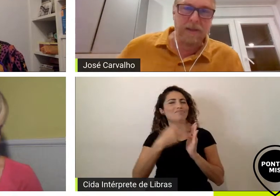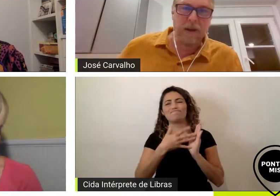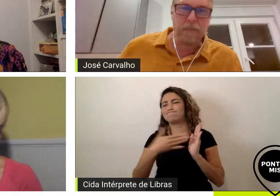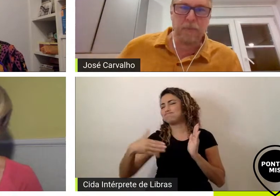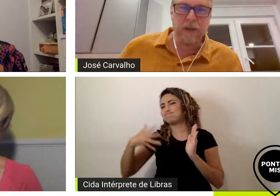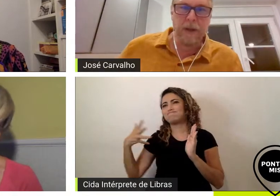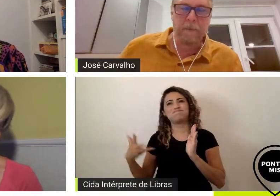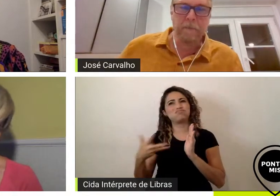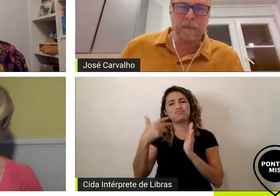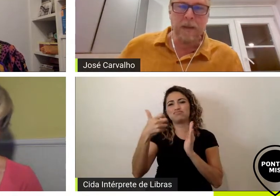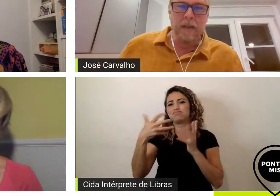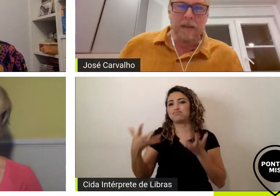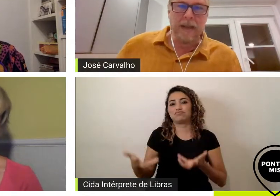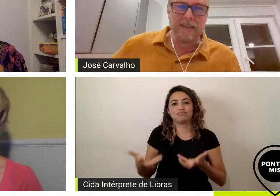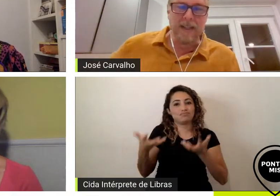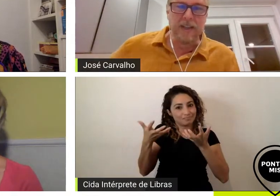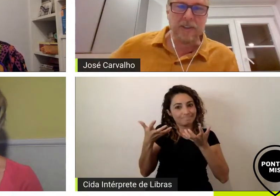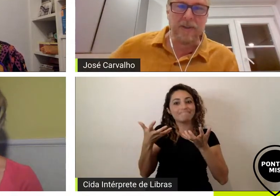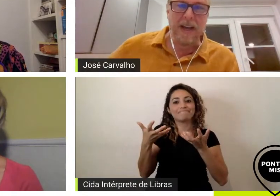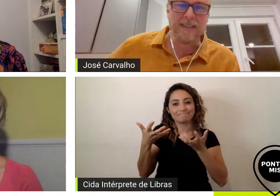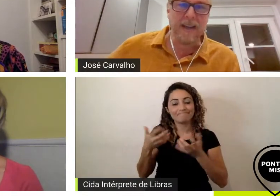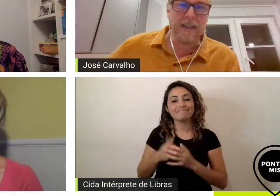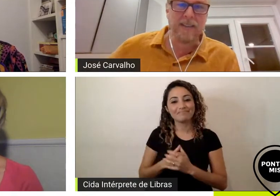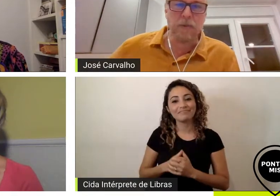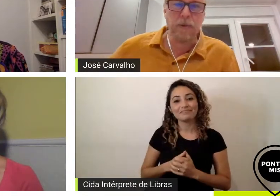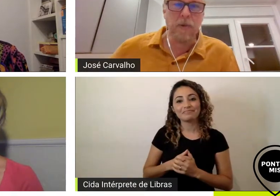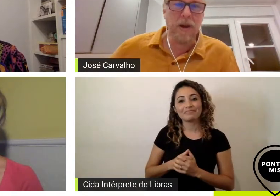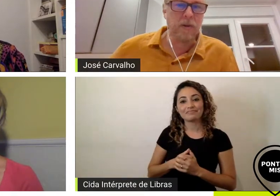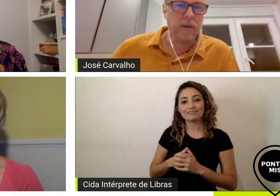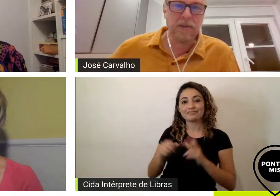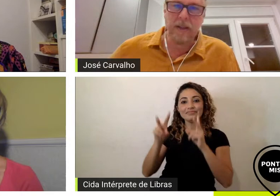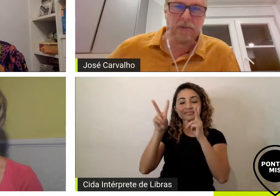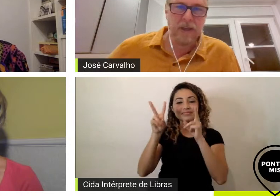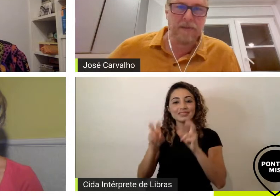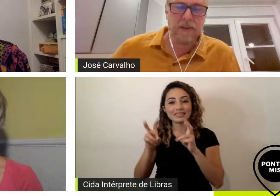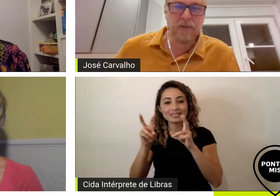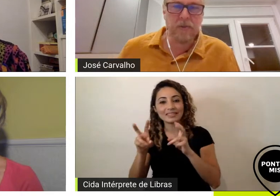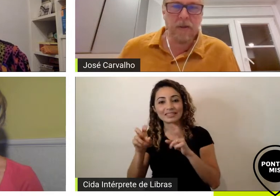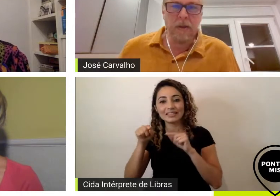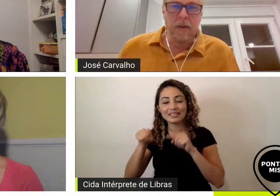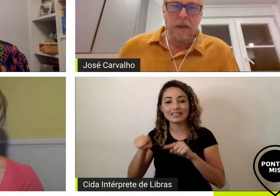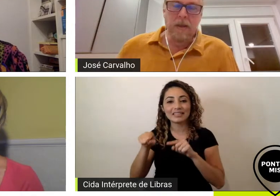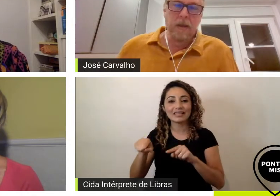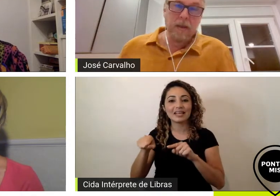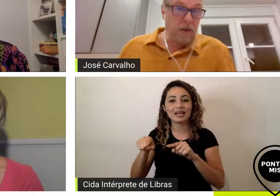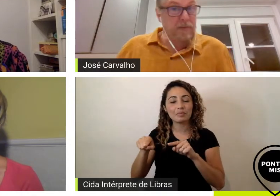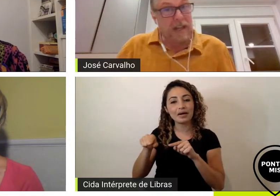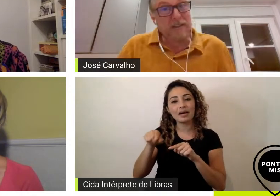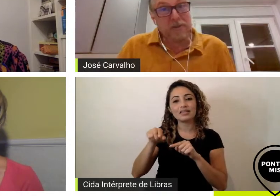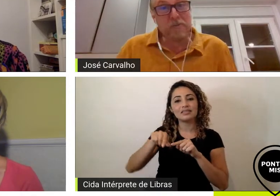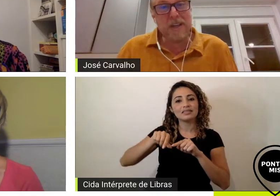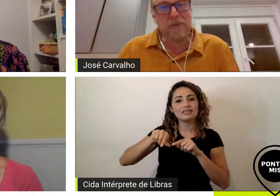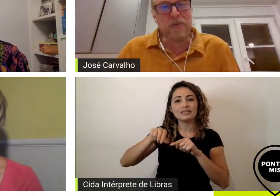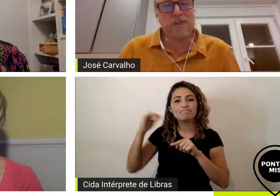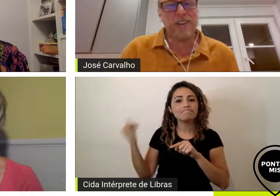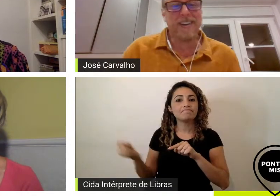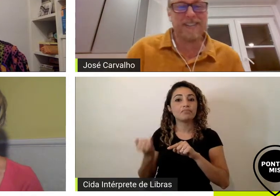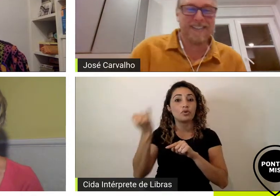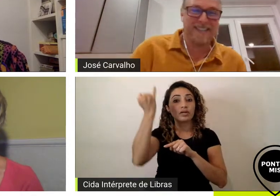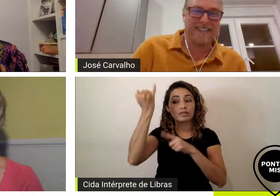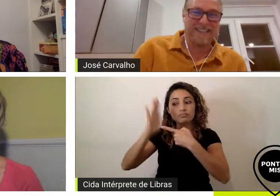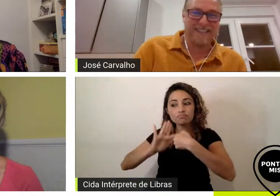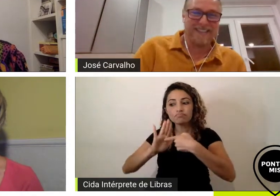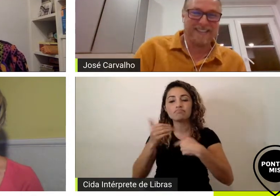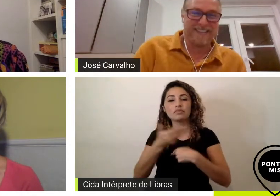sofisticado na minha opinião trazendo a questão da racialização por um ângulo que eu ainda não tinha visto então são essas minhas duas